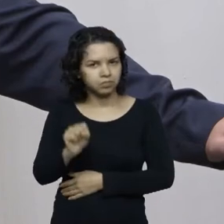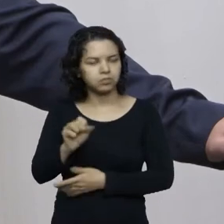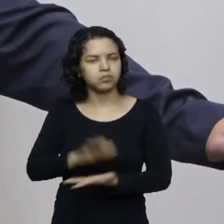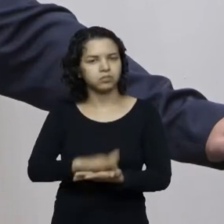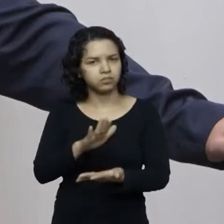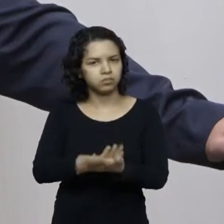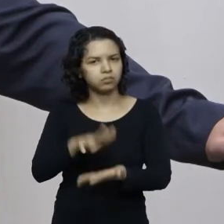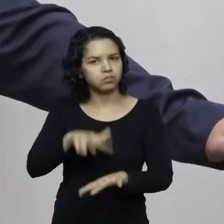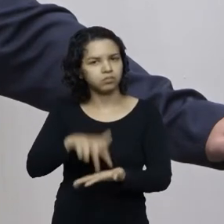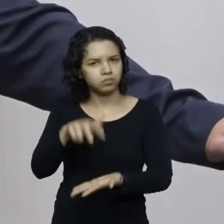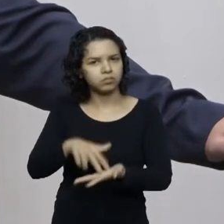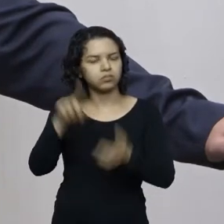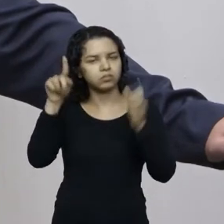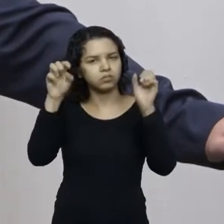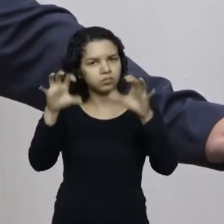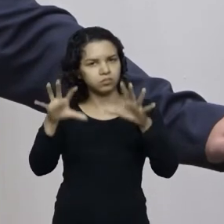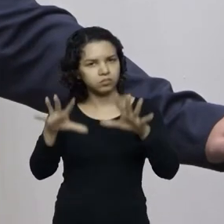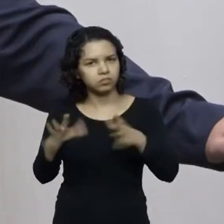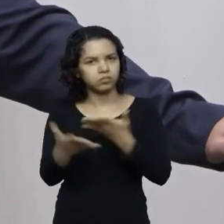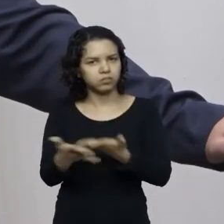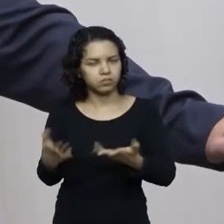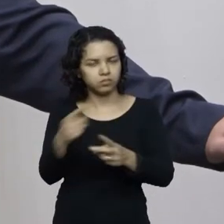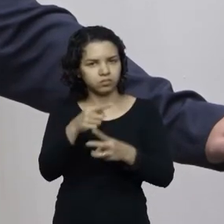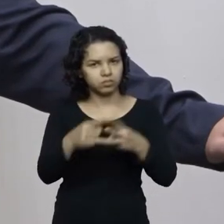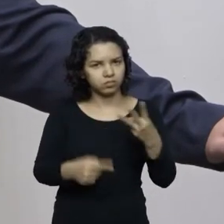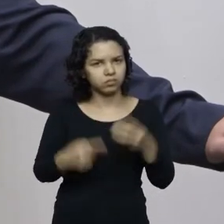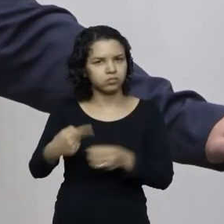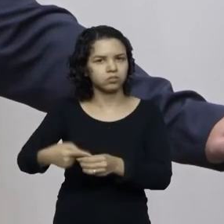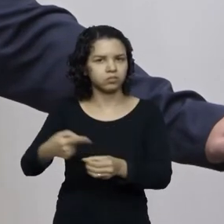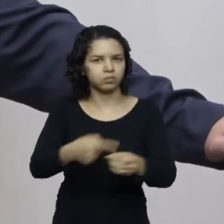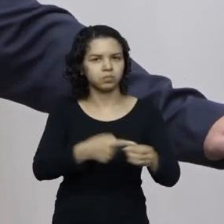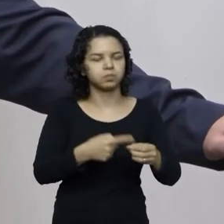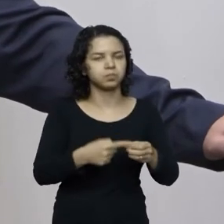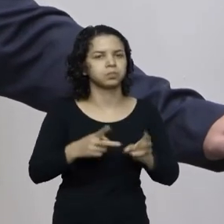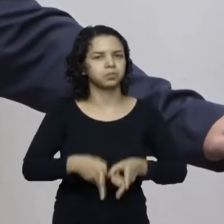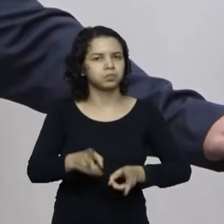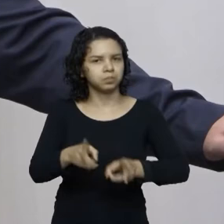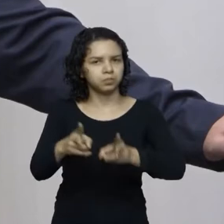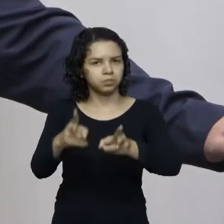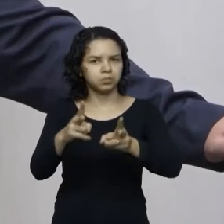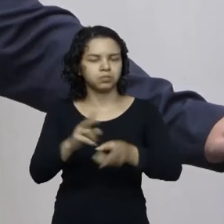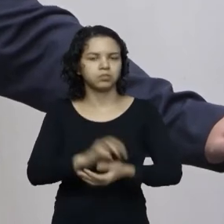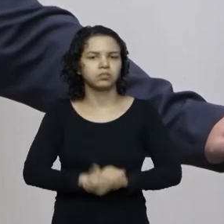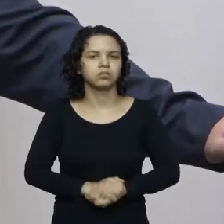Alegre que Deus abençoe grandemente essas três cidades continue sendo esse